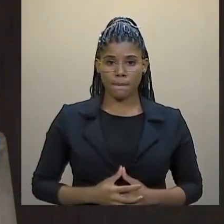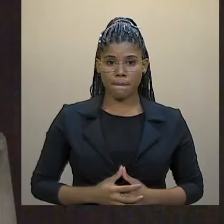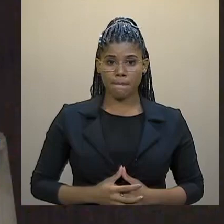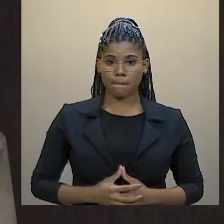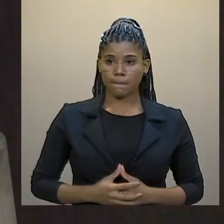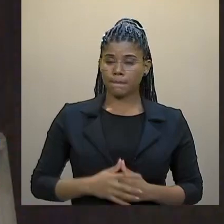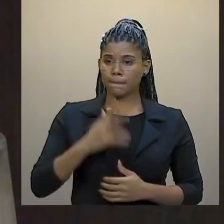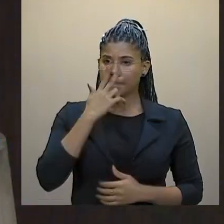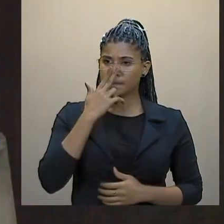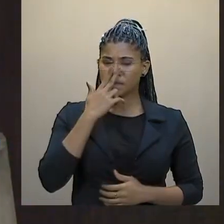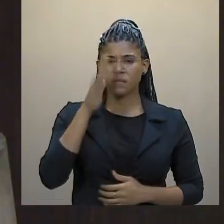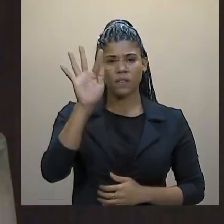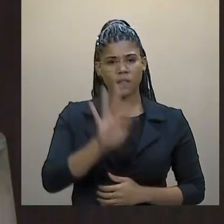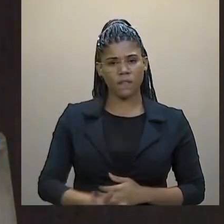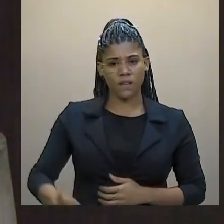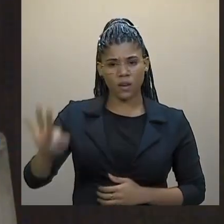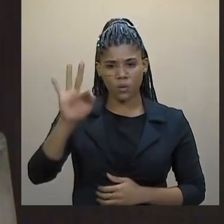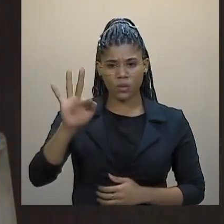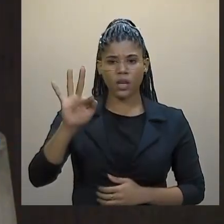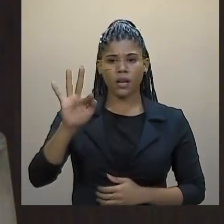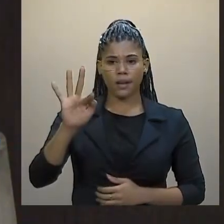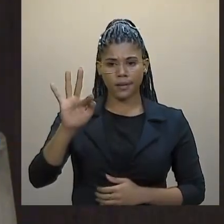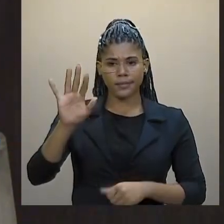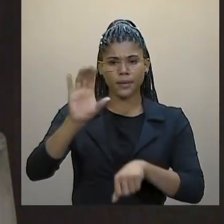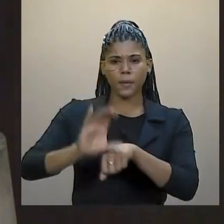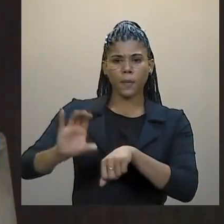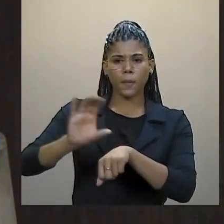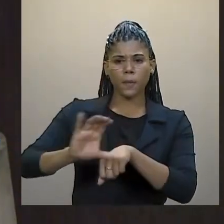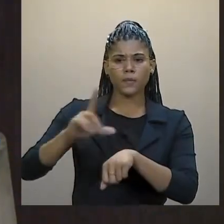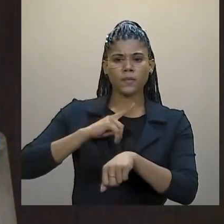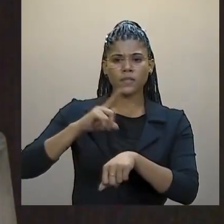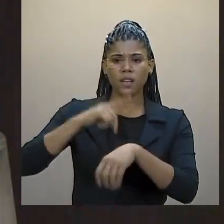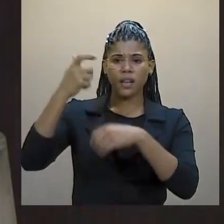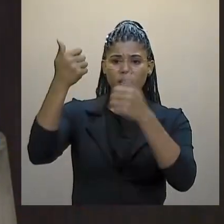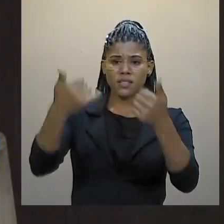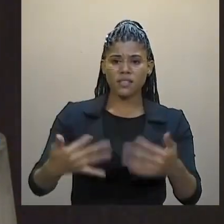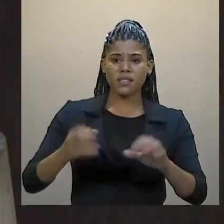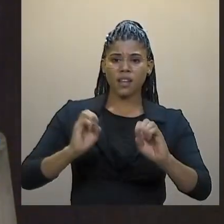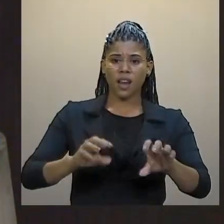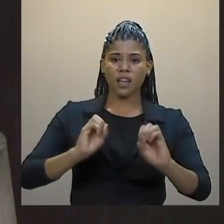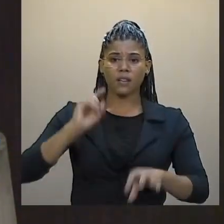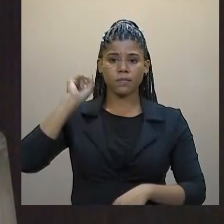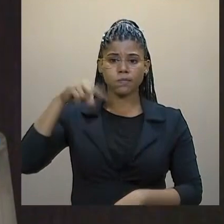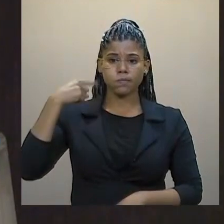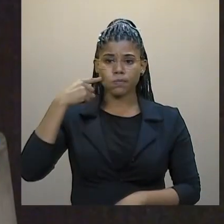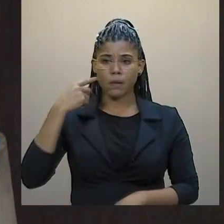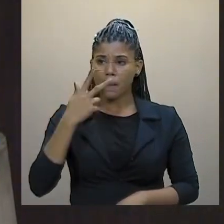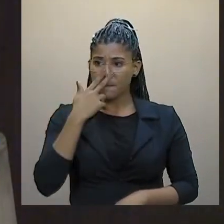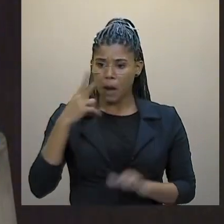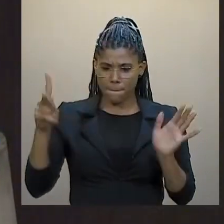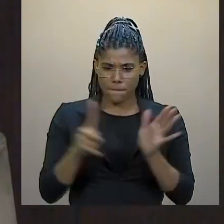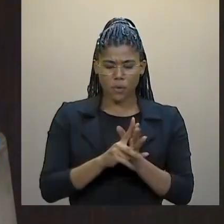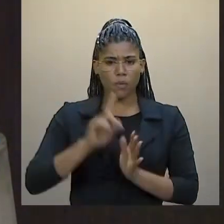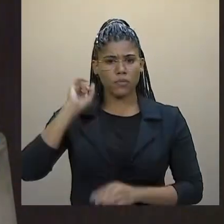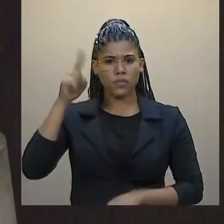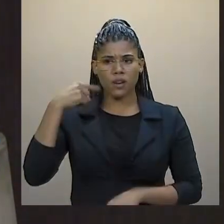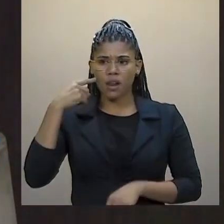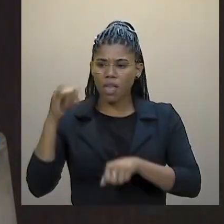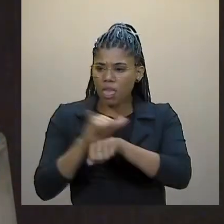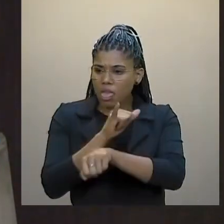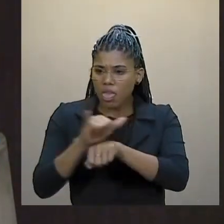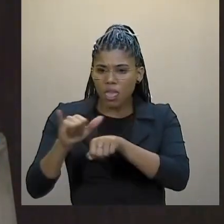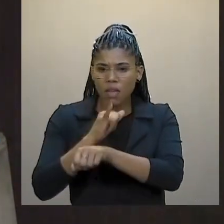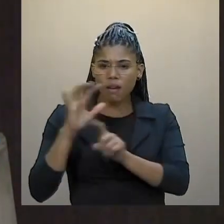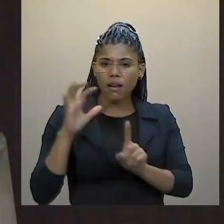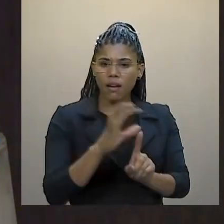direito, o direito seja utilizado para perseguir.